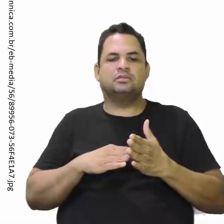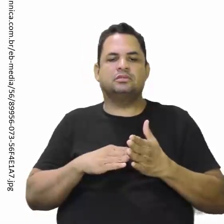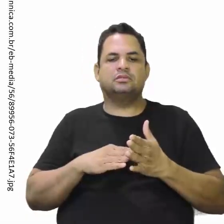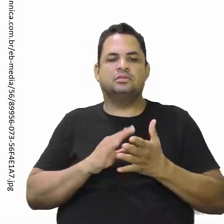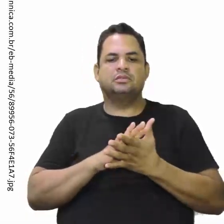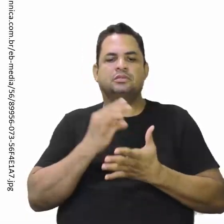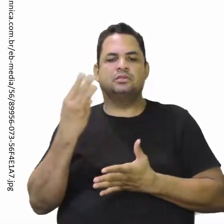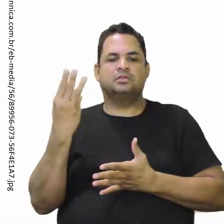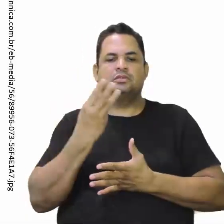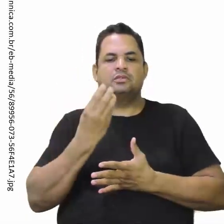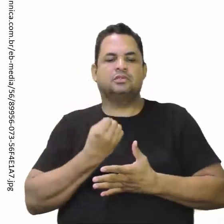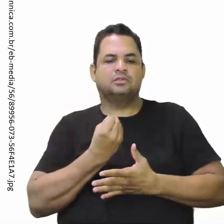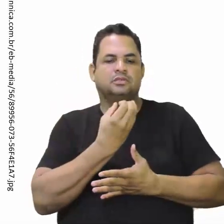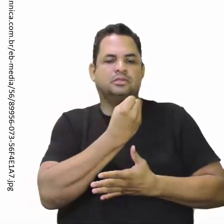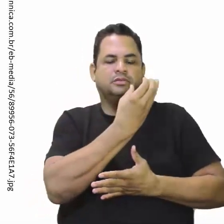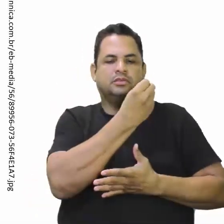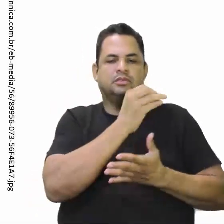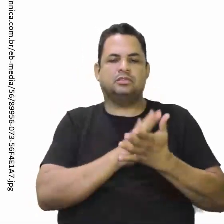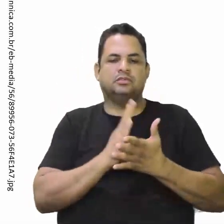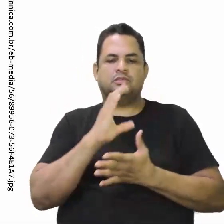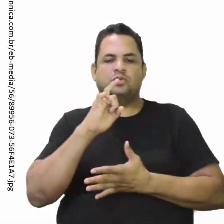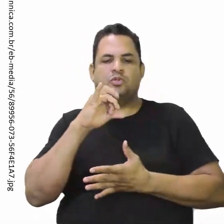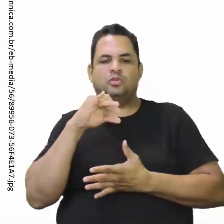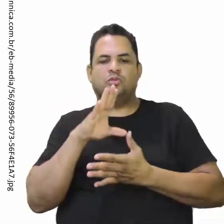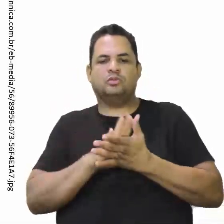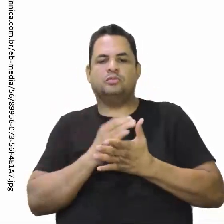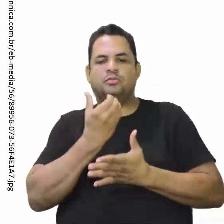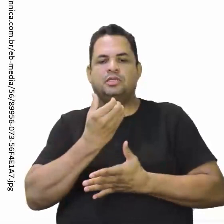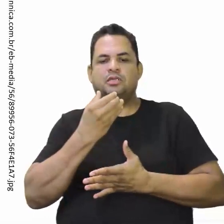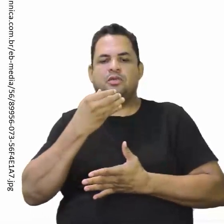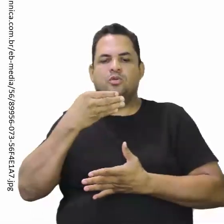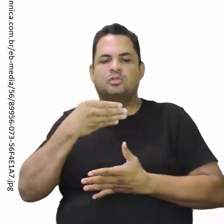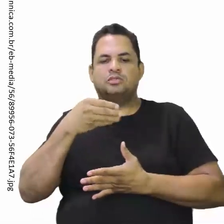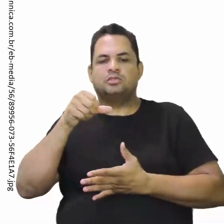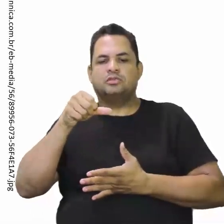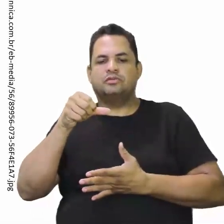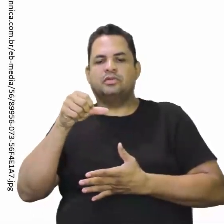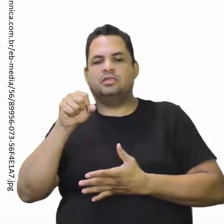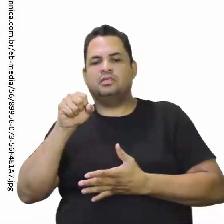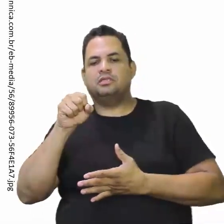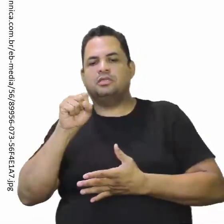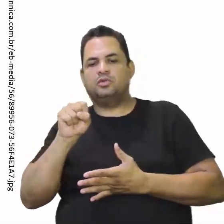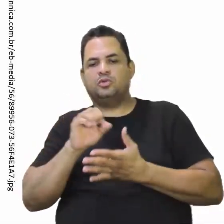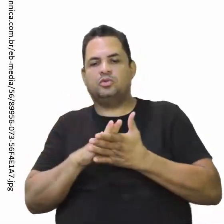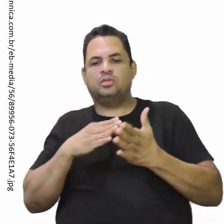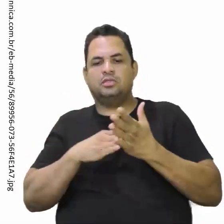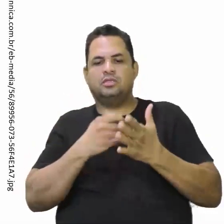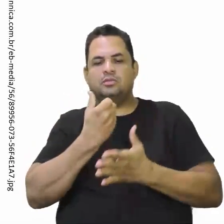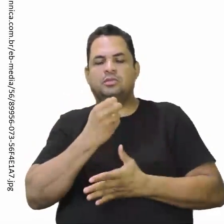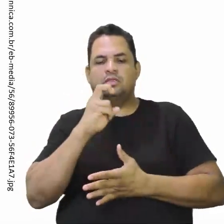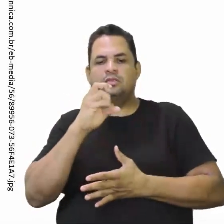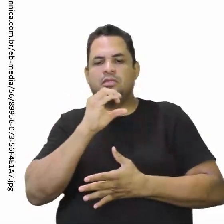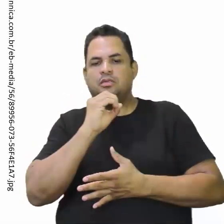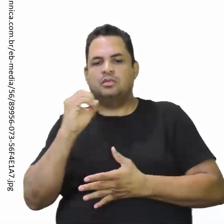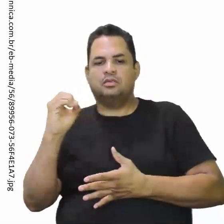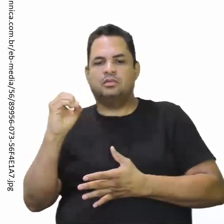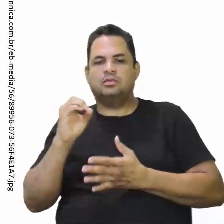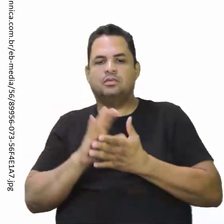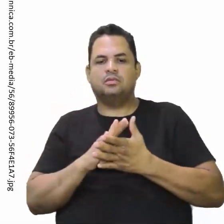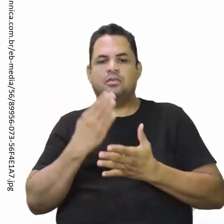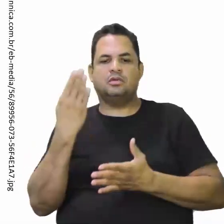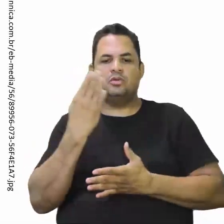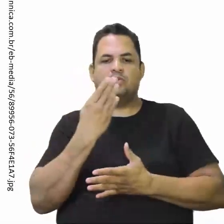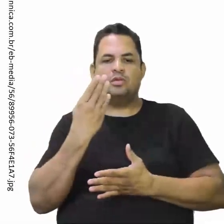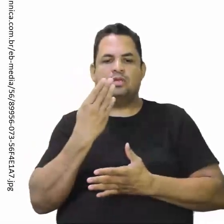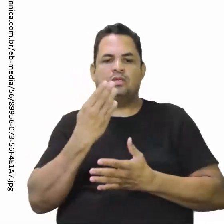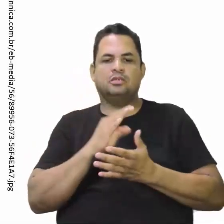terceira viagem de Colombo, de 1498 a 1500. E a quarta viagem de Colombo, que vai ser de